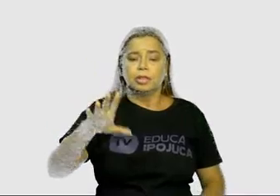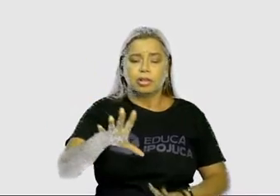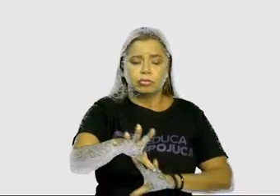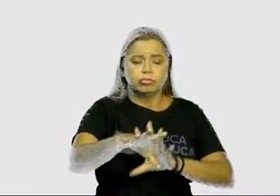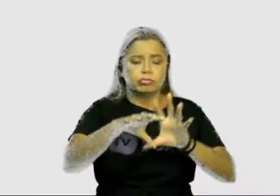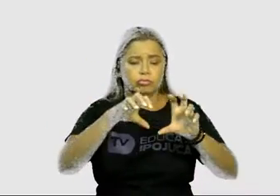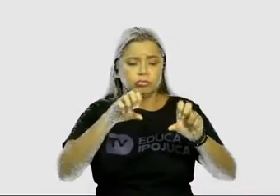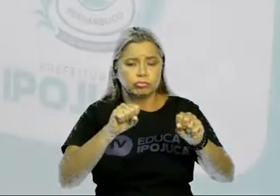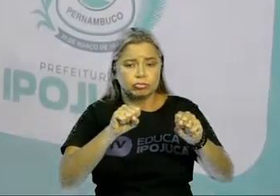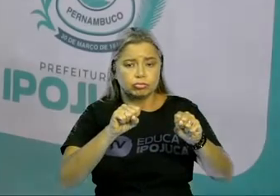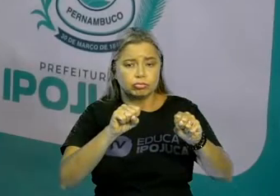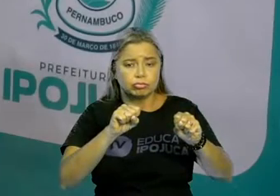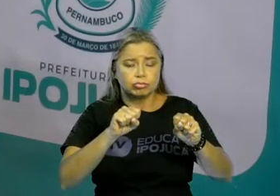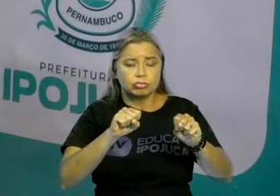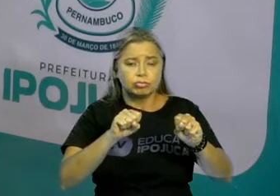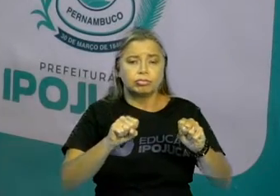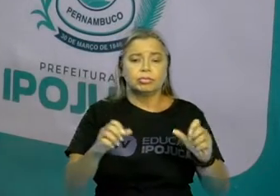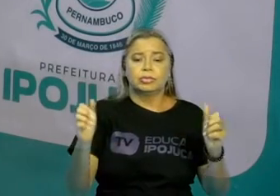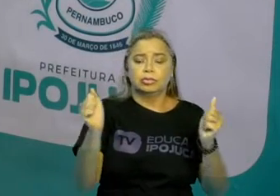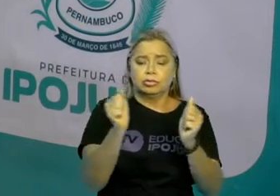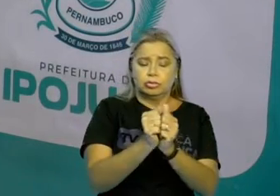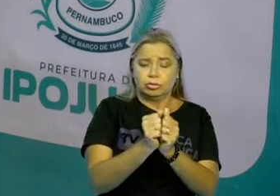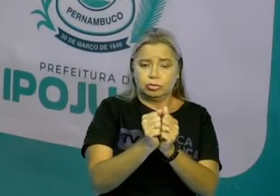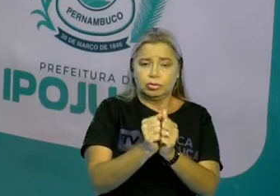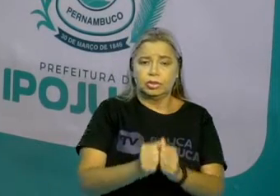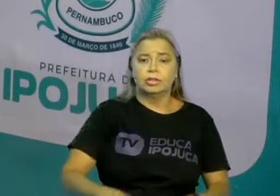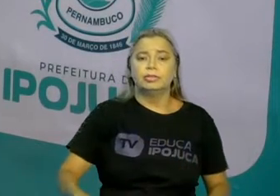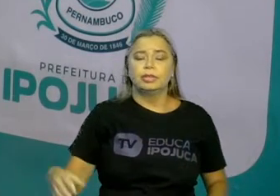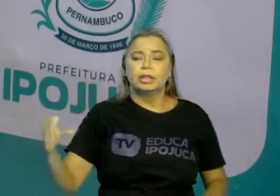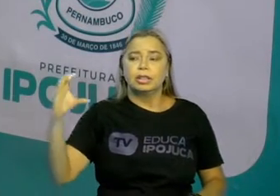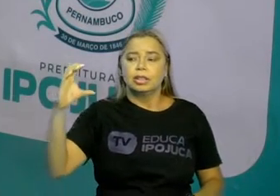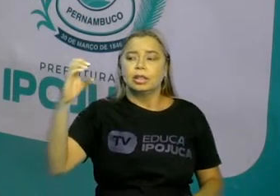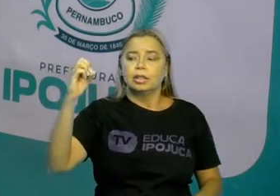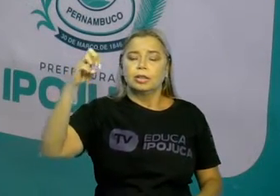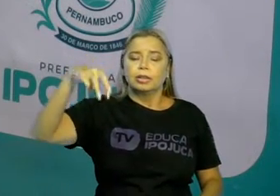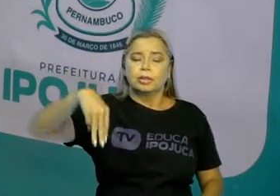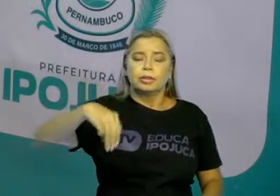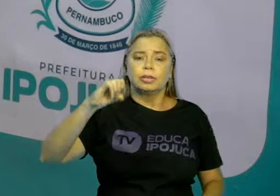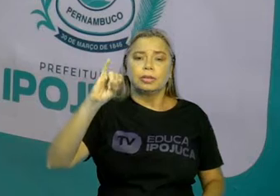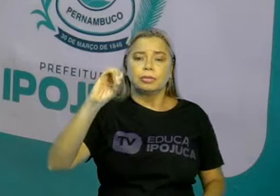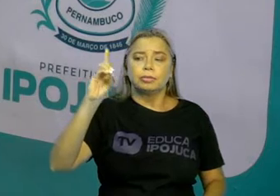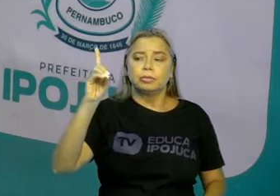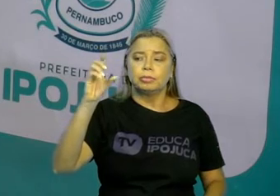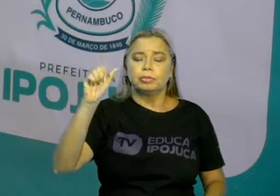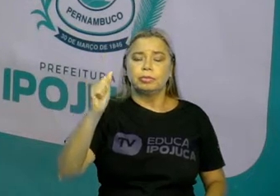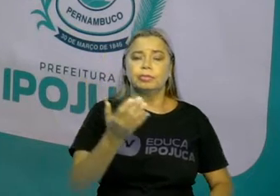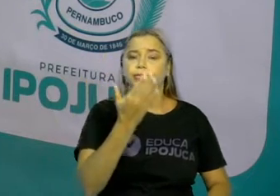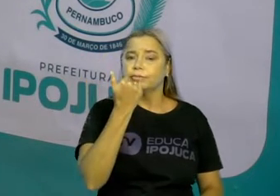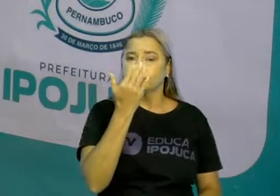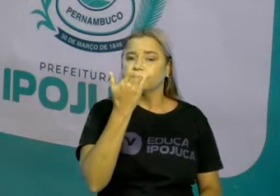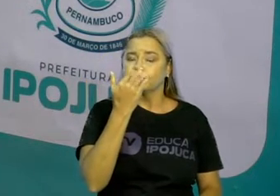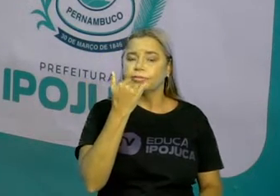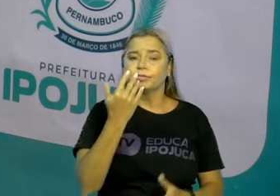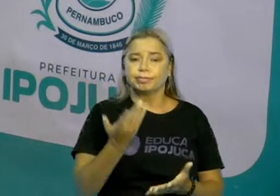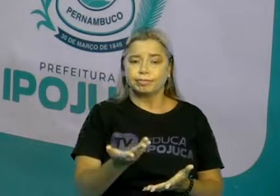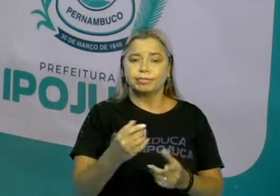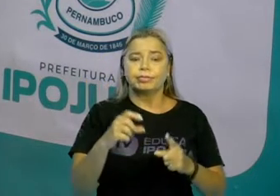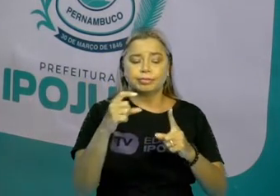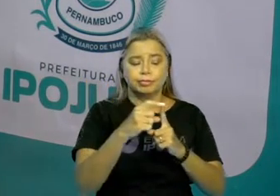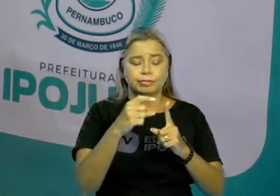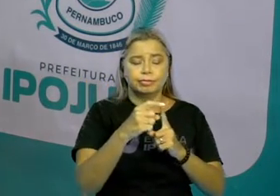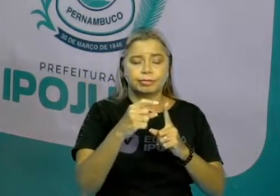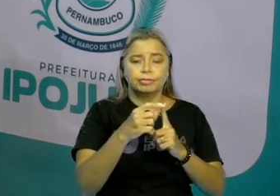Qual vai ser a palavra? Co-mi-da. Portanto, teremos a palavra